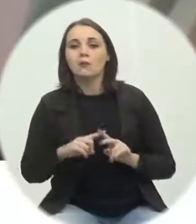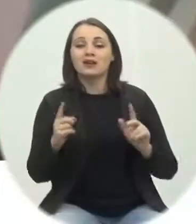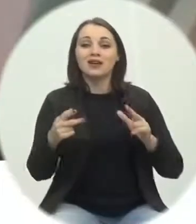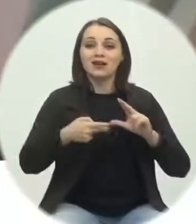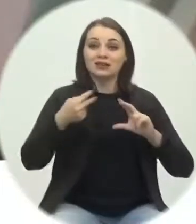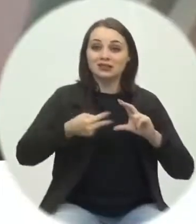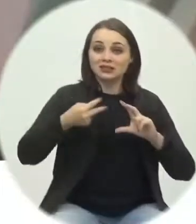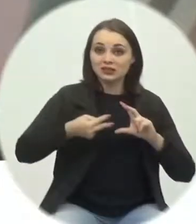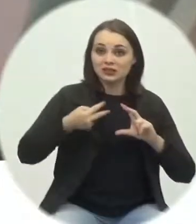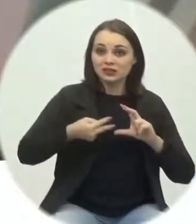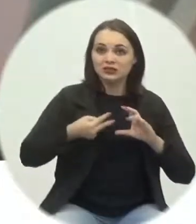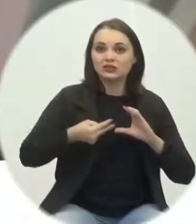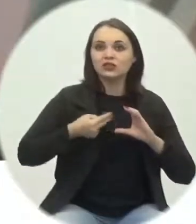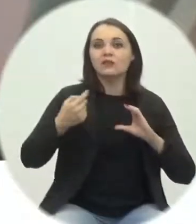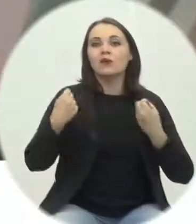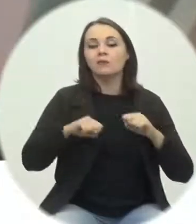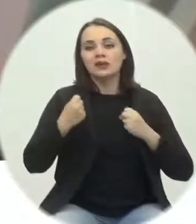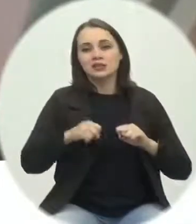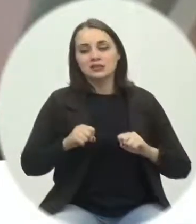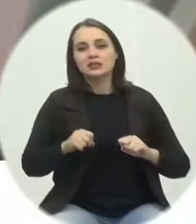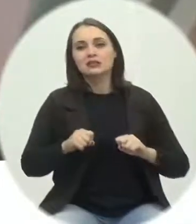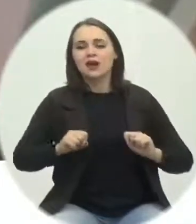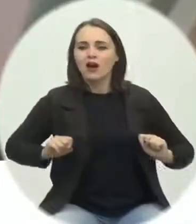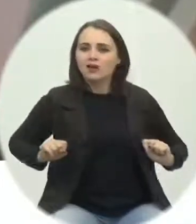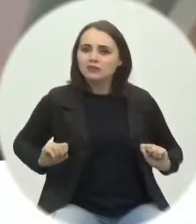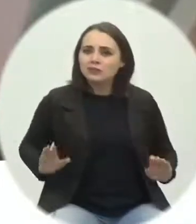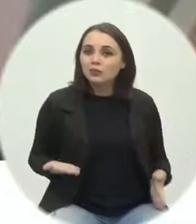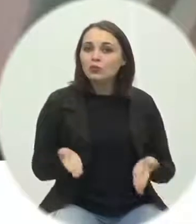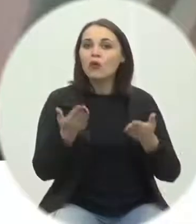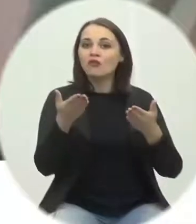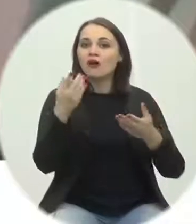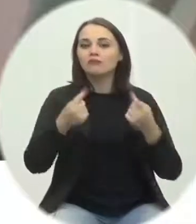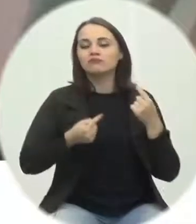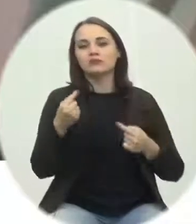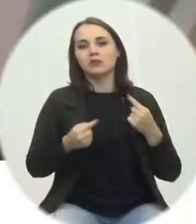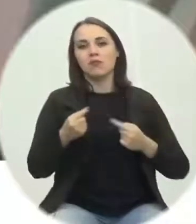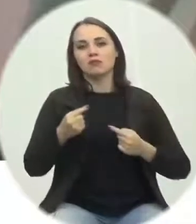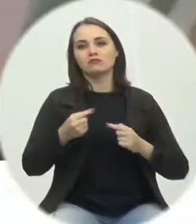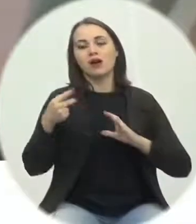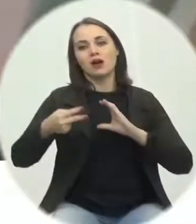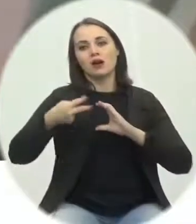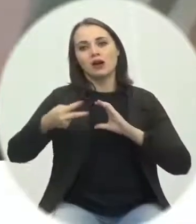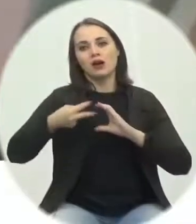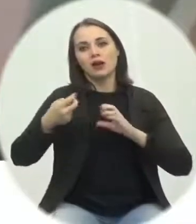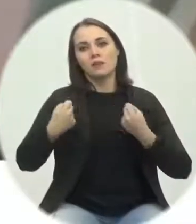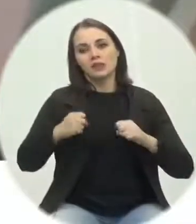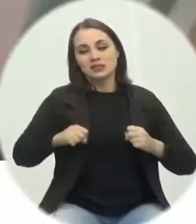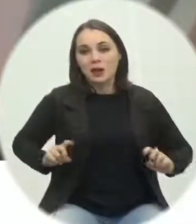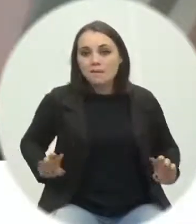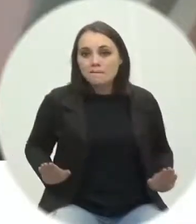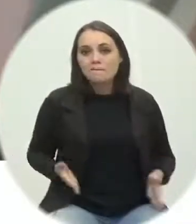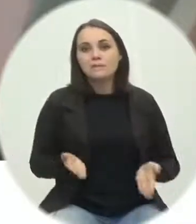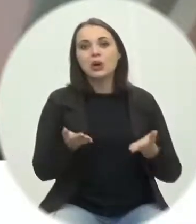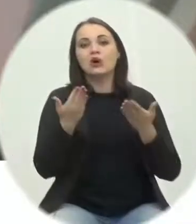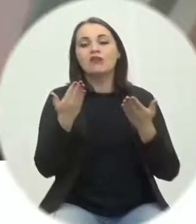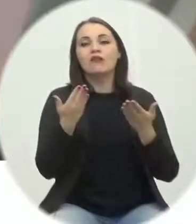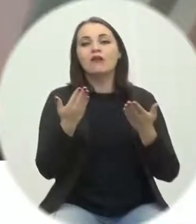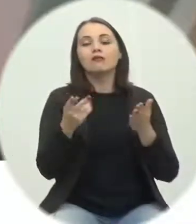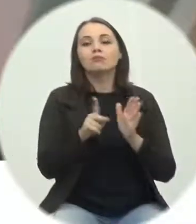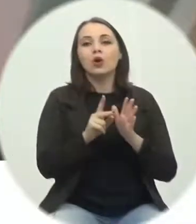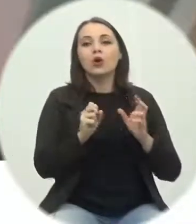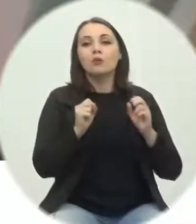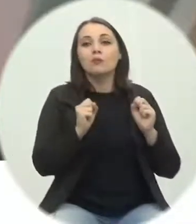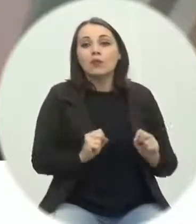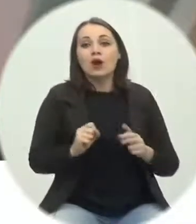Legislativa ela precisa provocar o debate, a Casa Legislativa ela precisa provocar o próprio poder